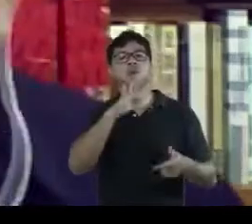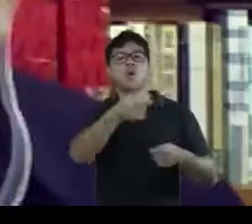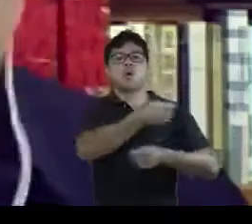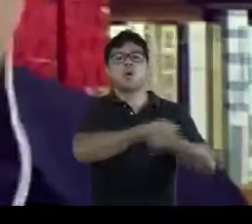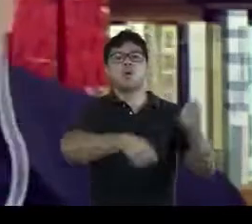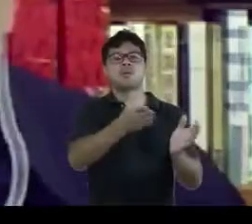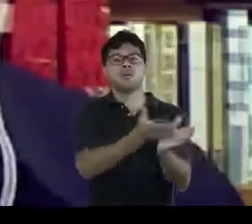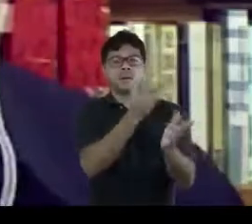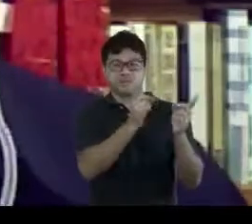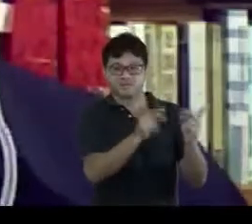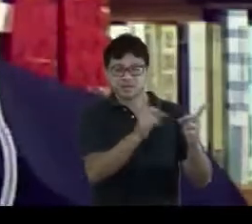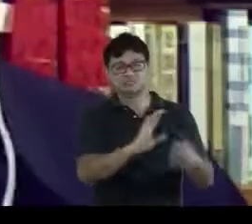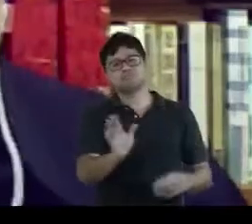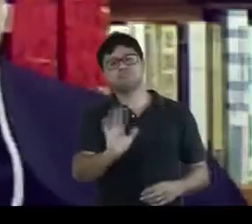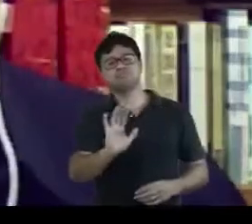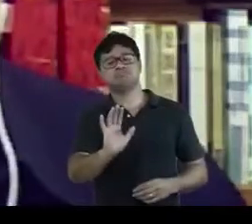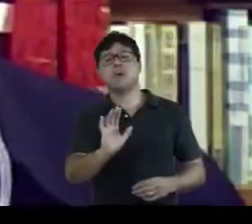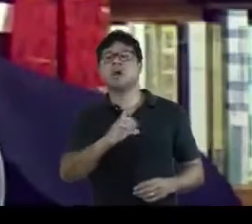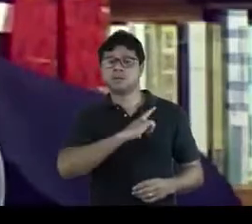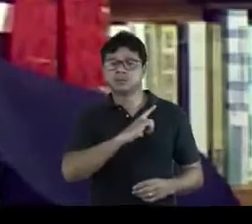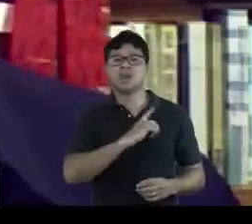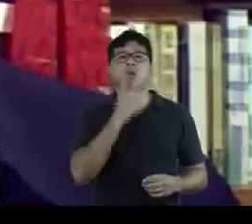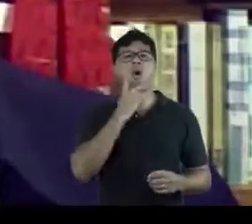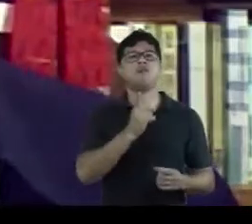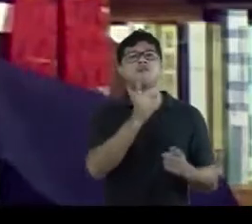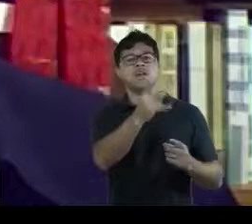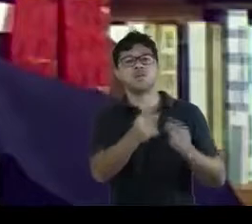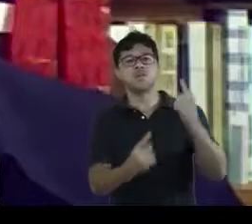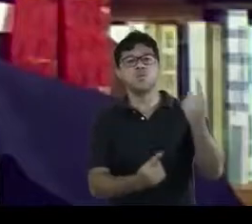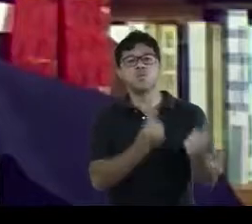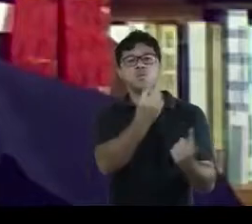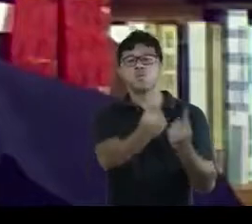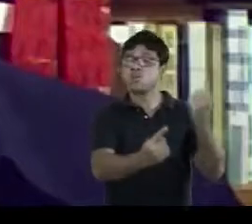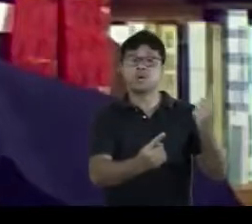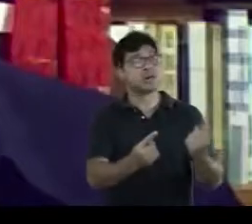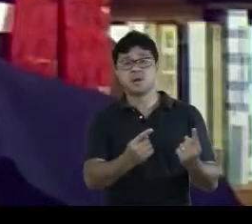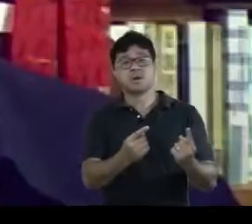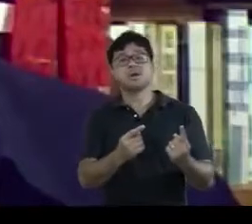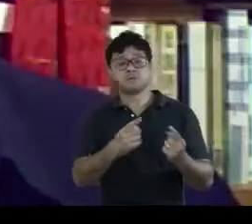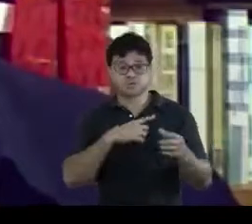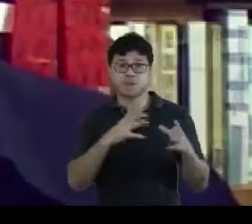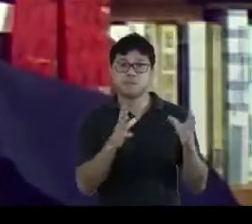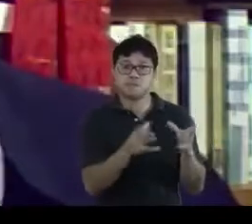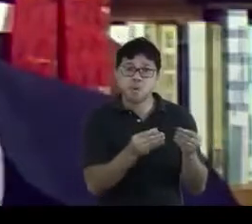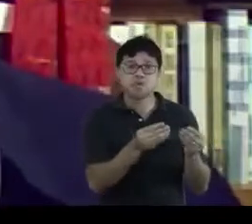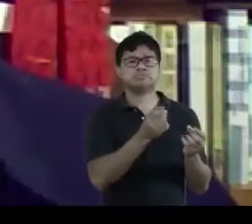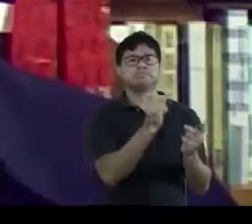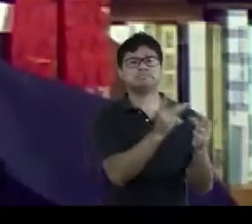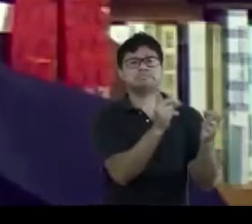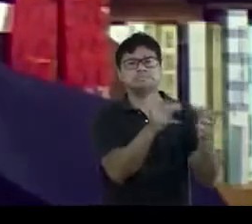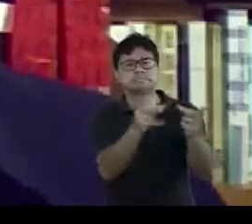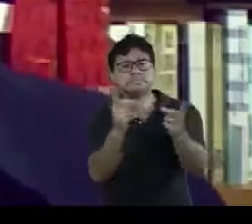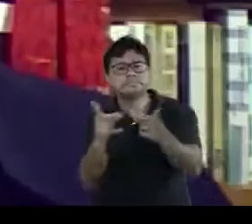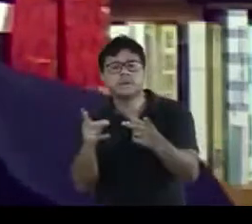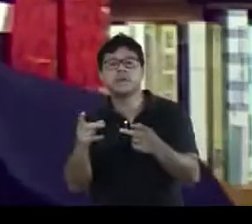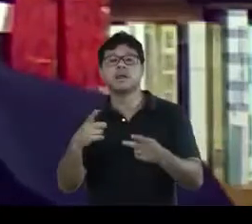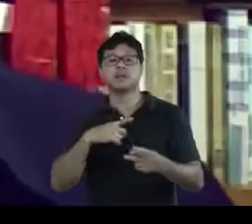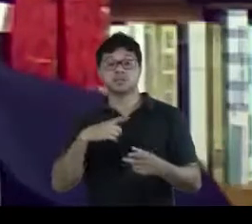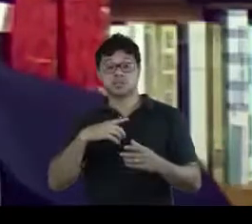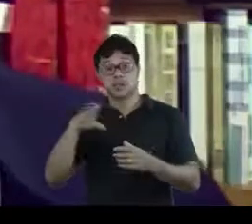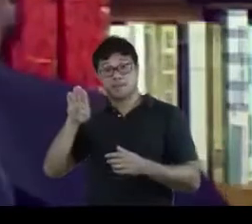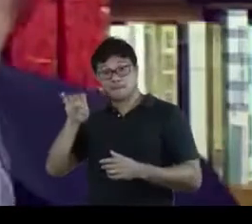comércio livreiro, somente como varejista. Na medida em que a livraria abrigava o depósito geral das publicações